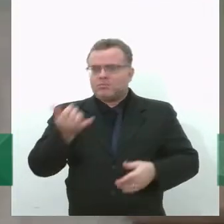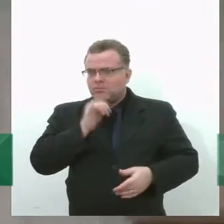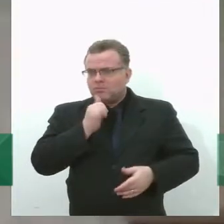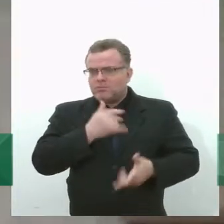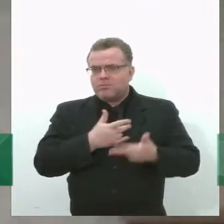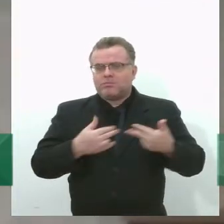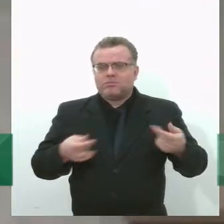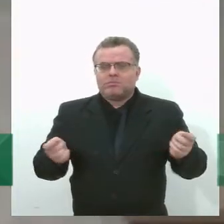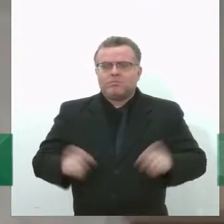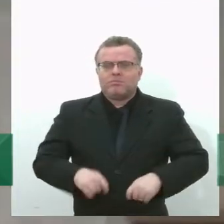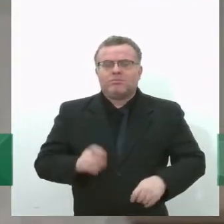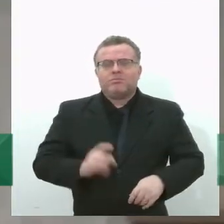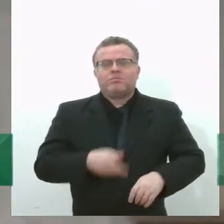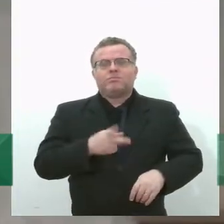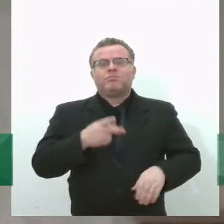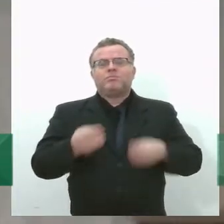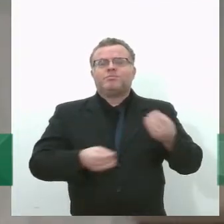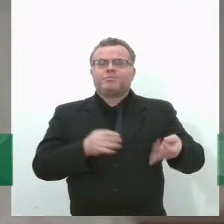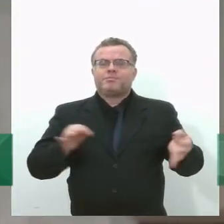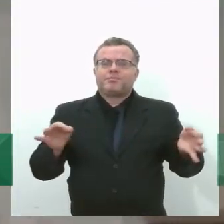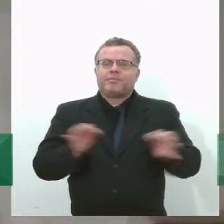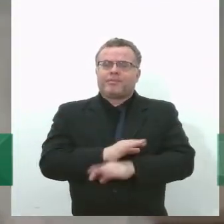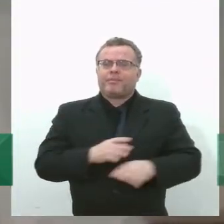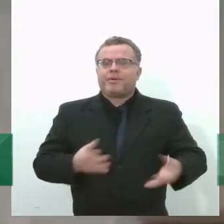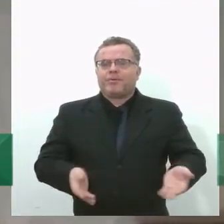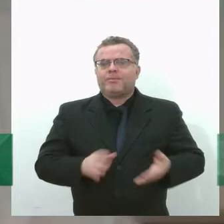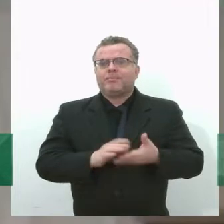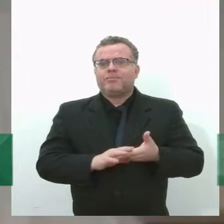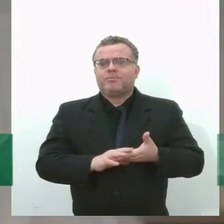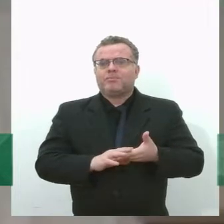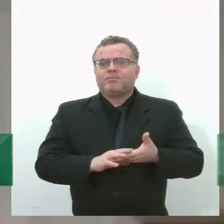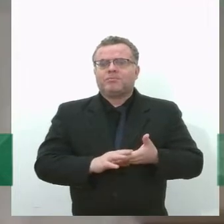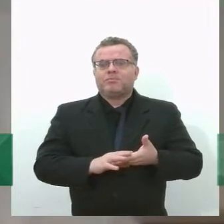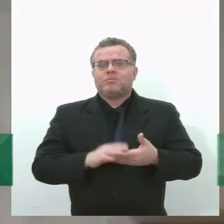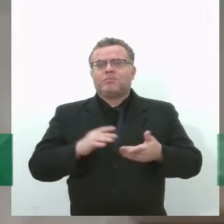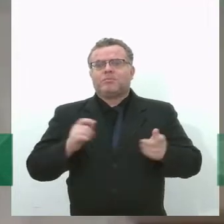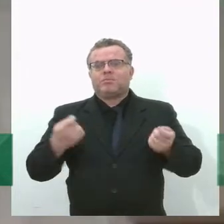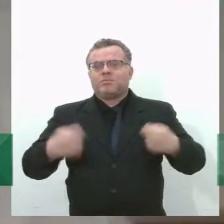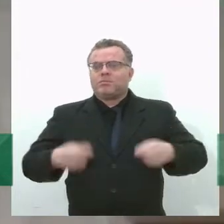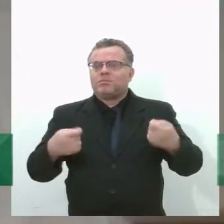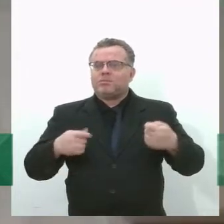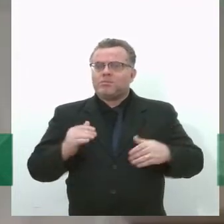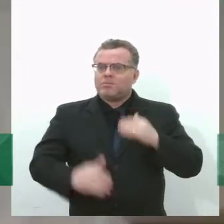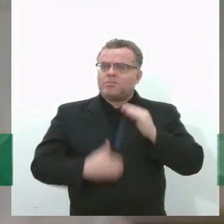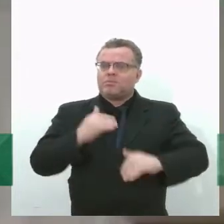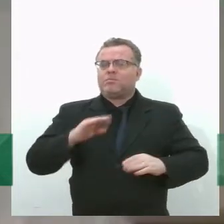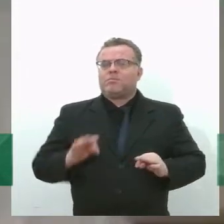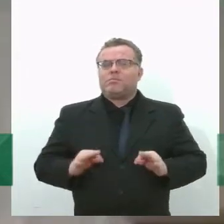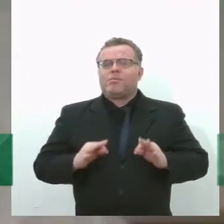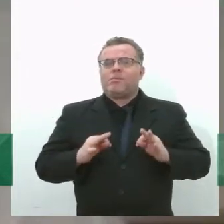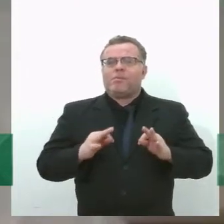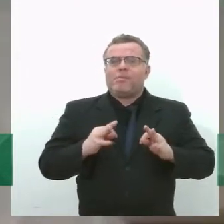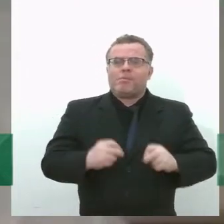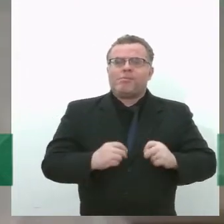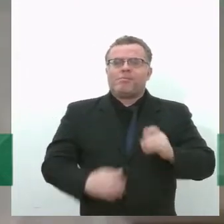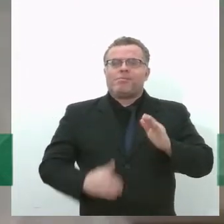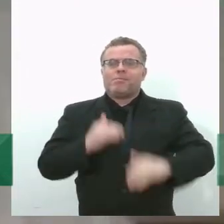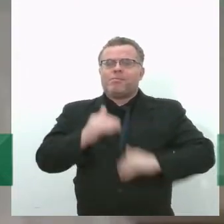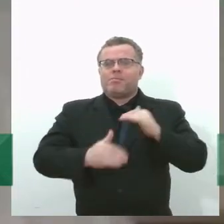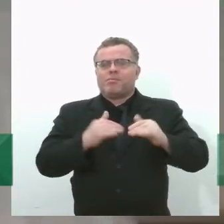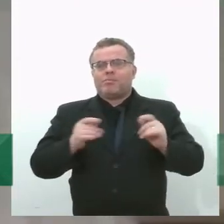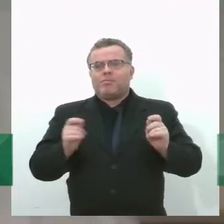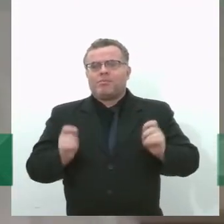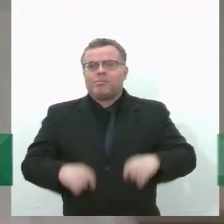gastou energia, né? Gastou, desenvolveu-se ao longo de toda uma cadeia. E ela está sendo dispersada,